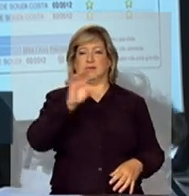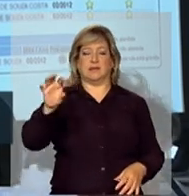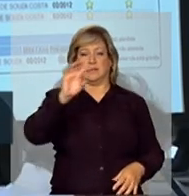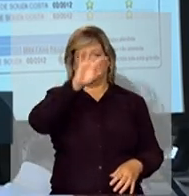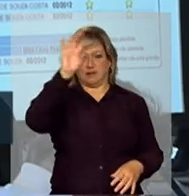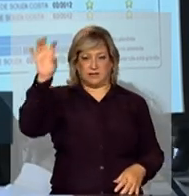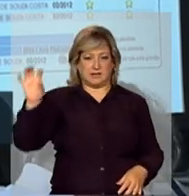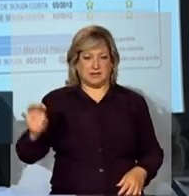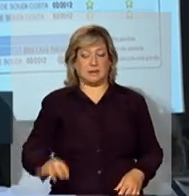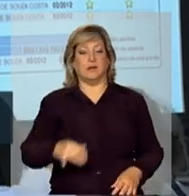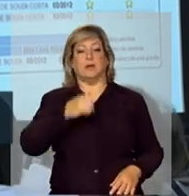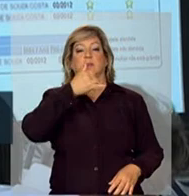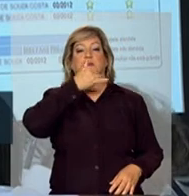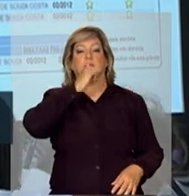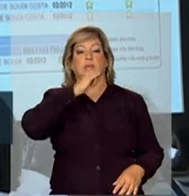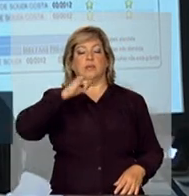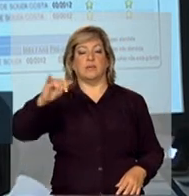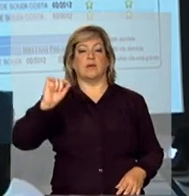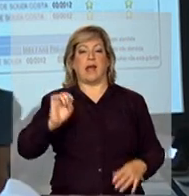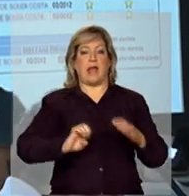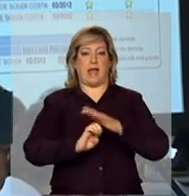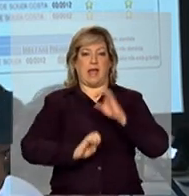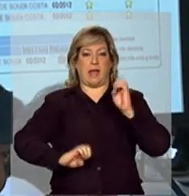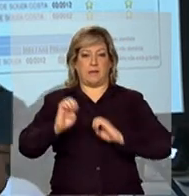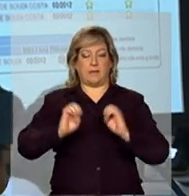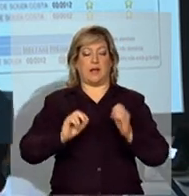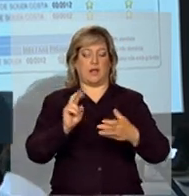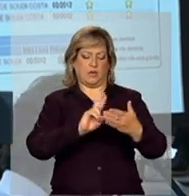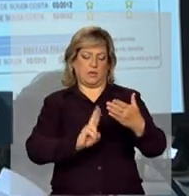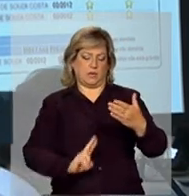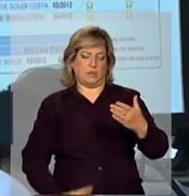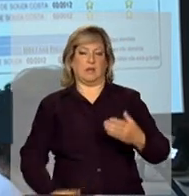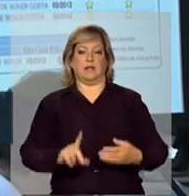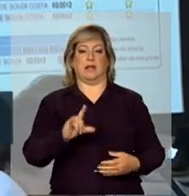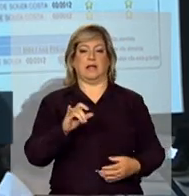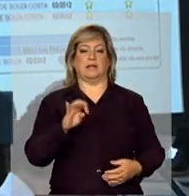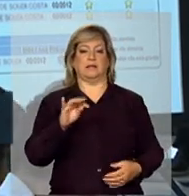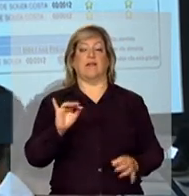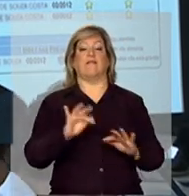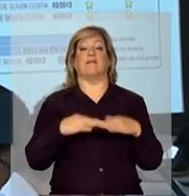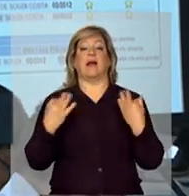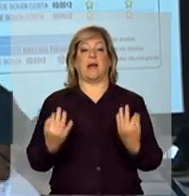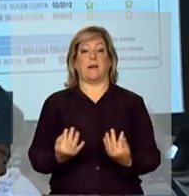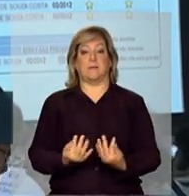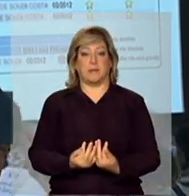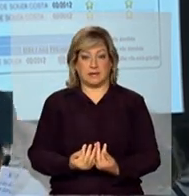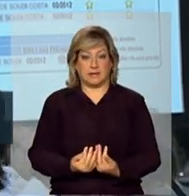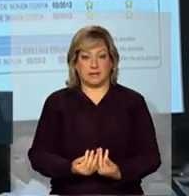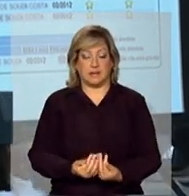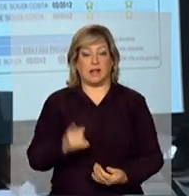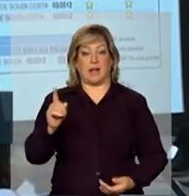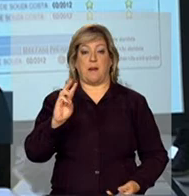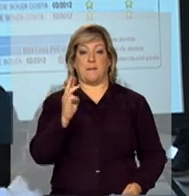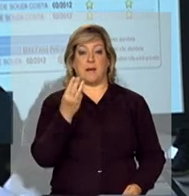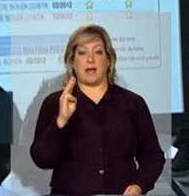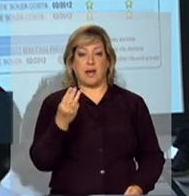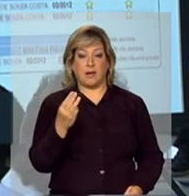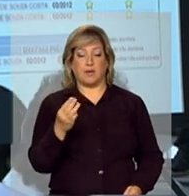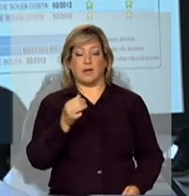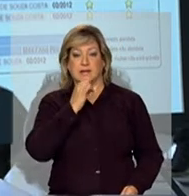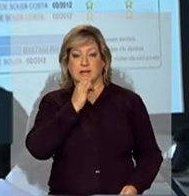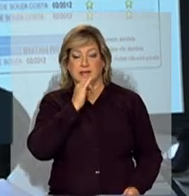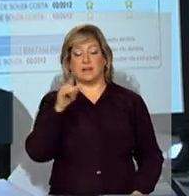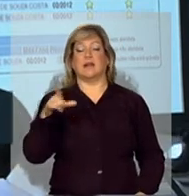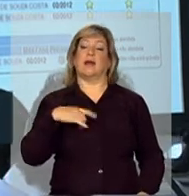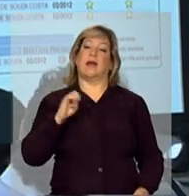concessionária de energia elétrica, a lista das famílias. Então, a lista das famílias no Maranhão, que são da